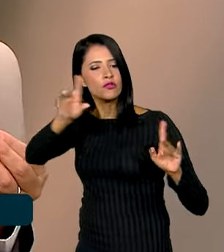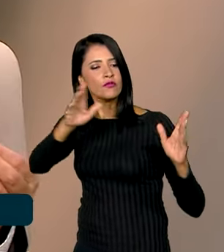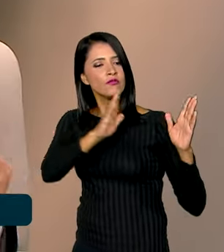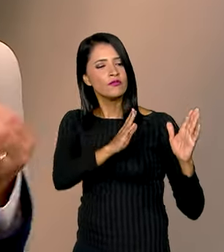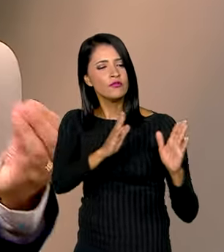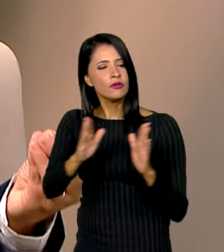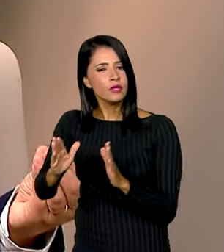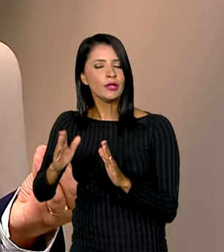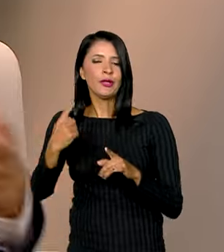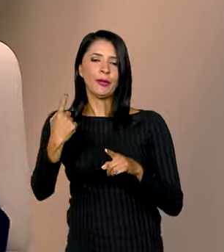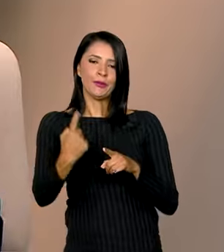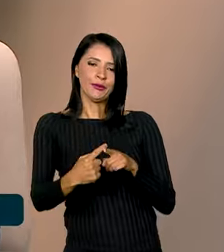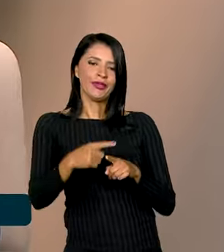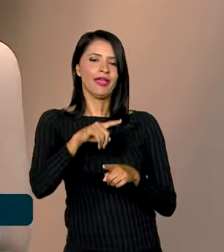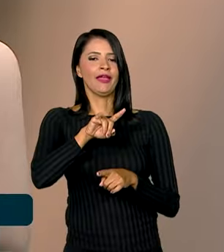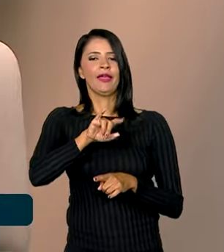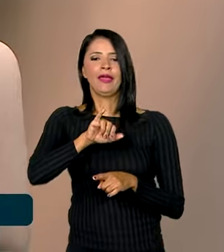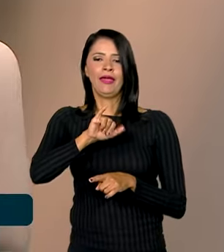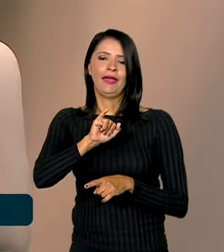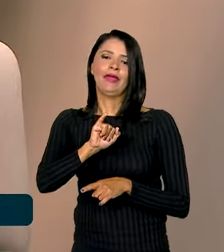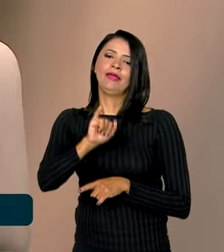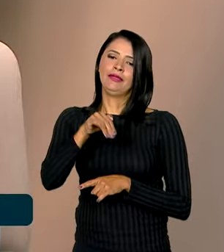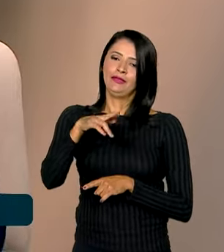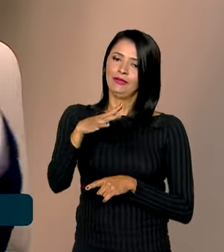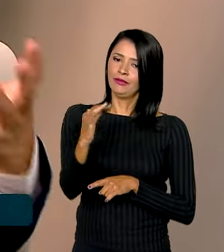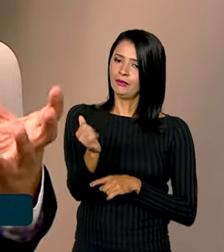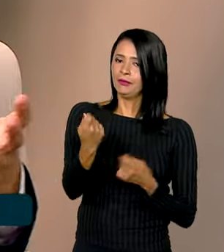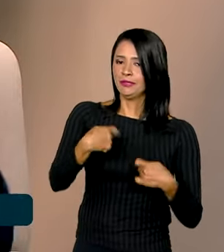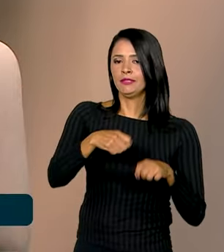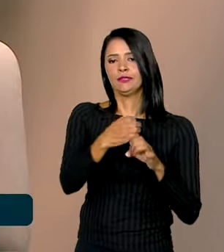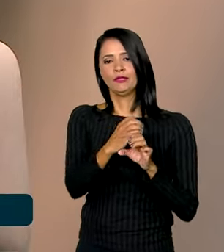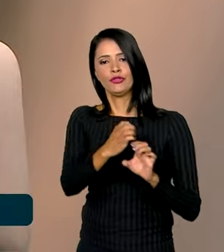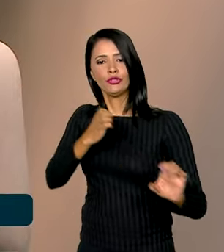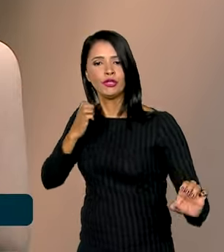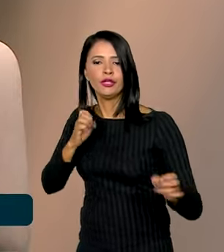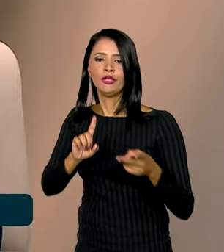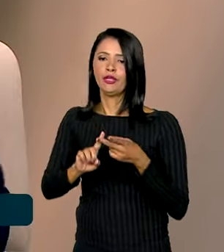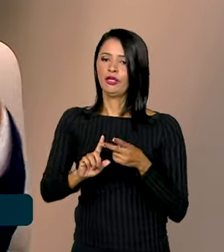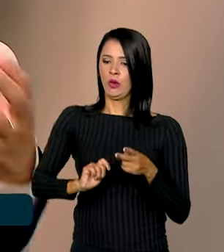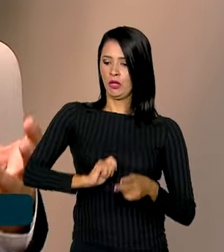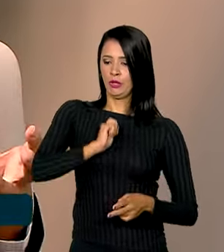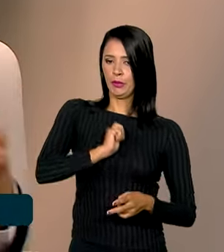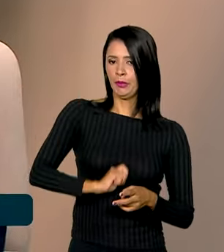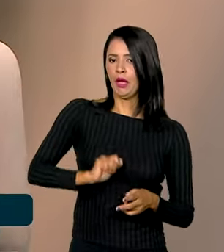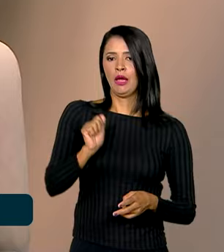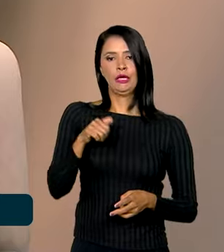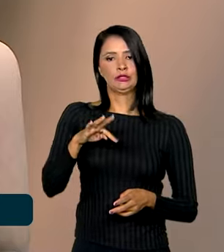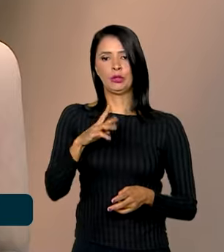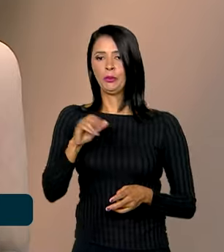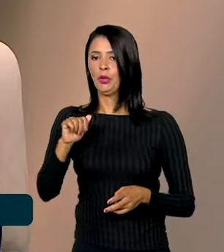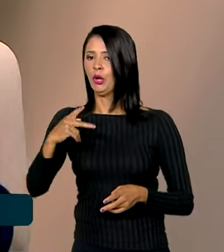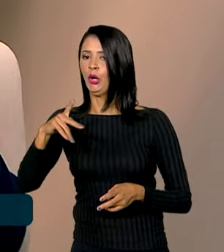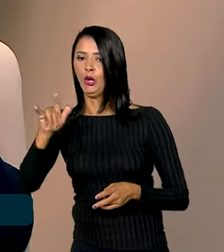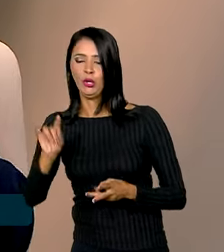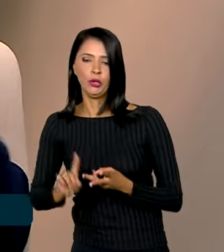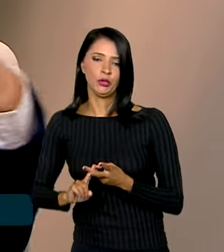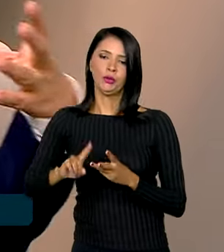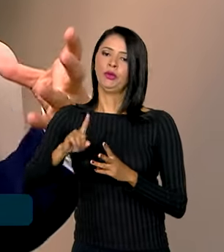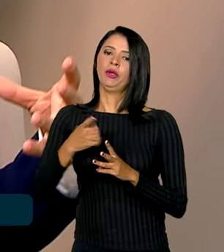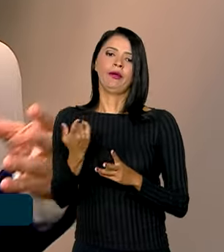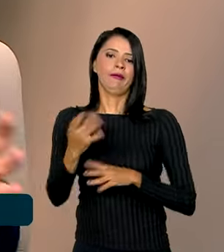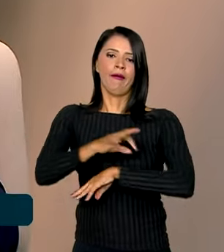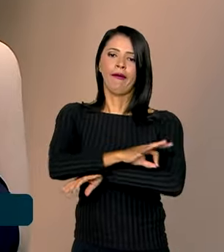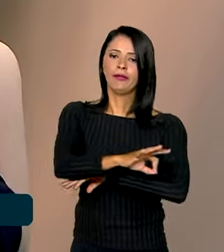porque o INCRA precisa de engenheiro, mas precisa também de um antropólogo. A mesma coisa, o FUNAI precisa de um indigenista, mas também precisa de engenheiro, de arquiteto.